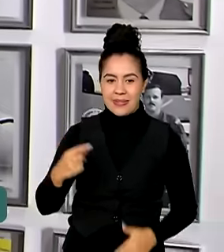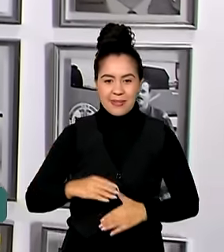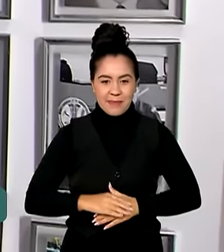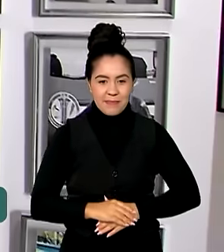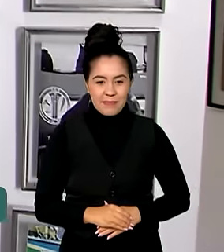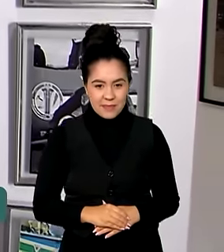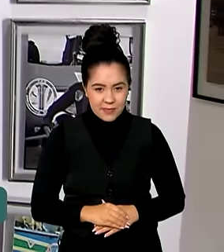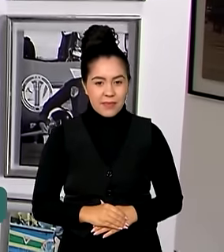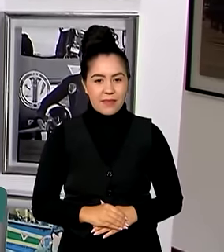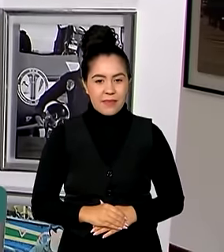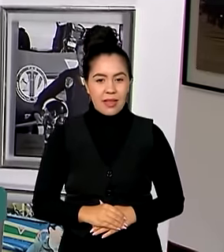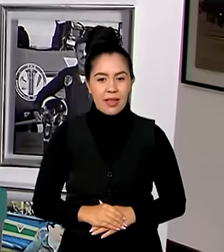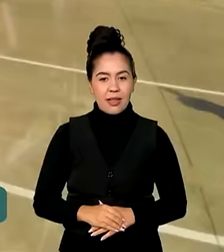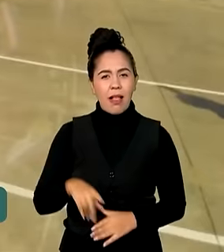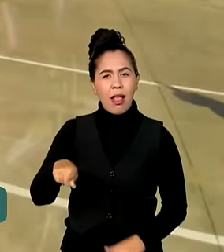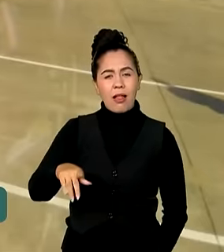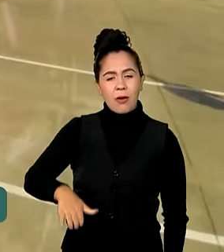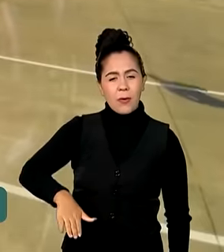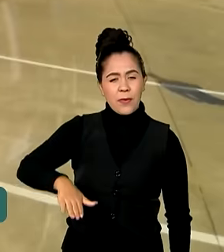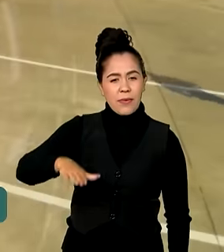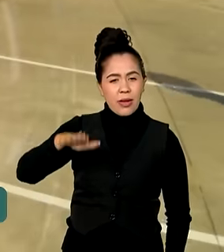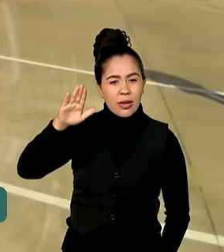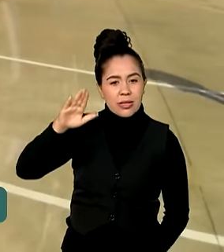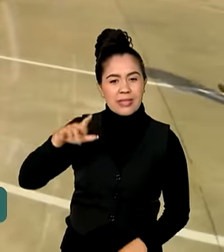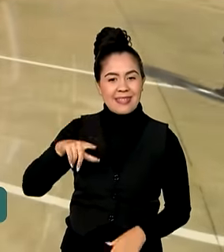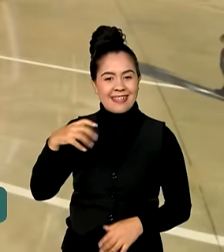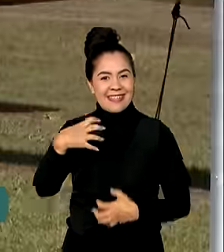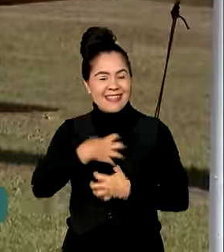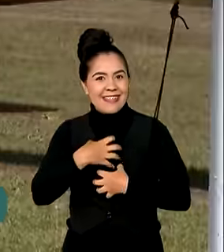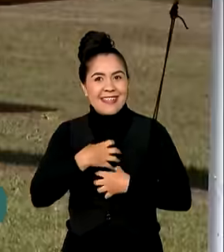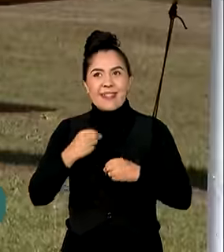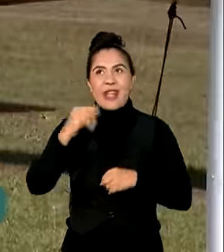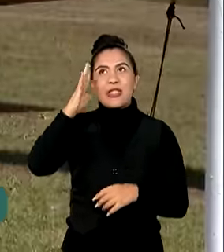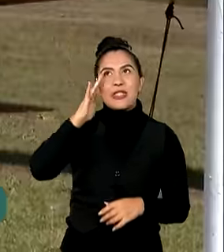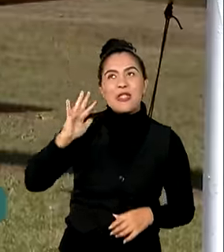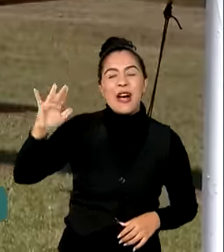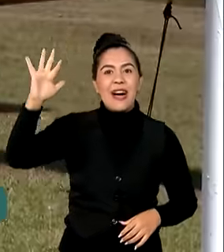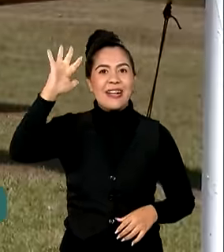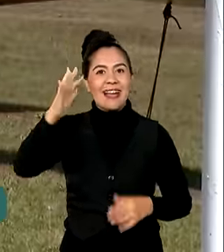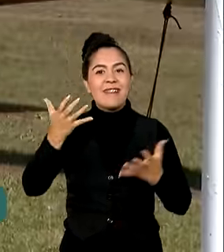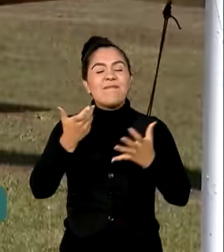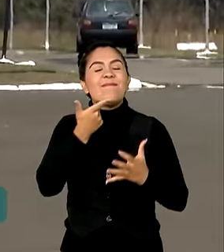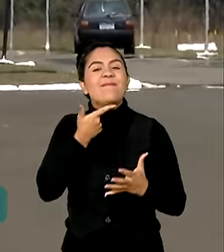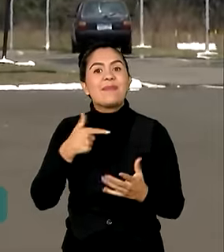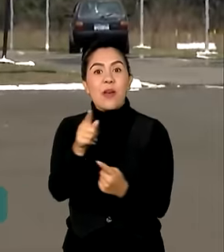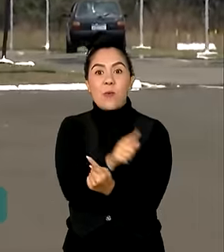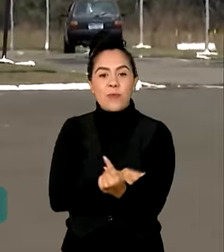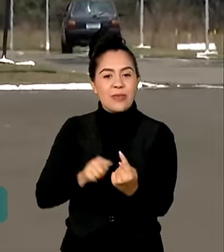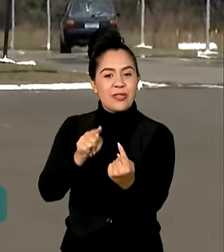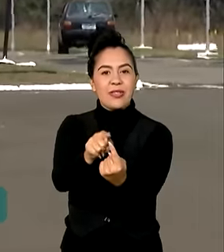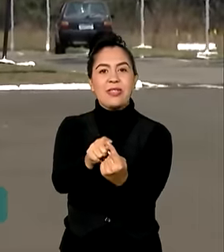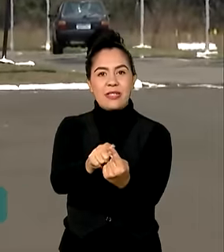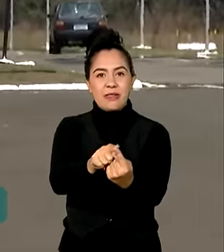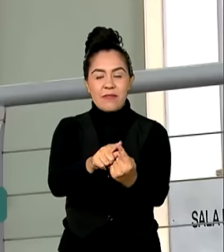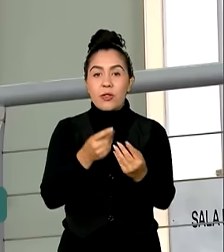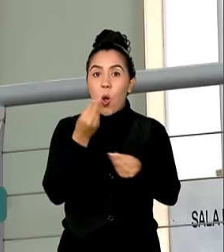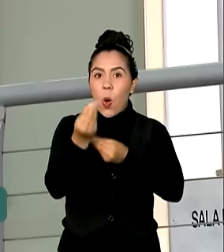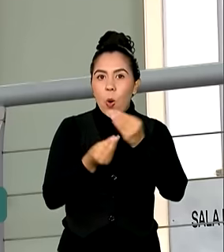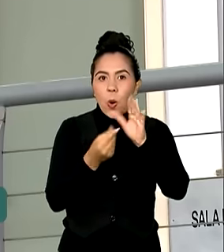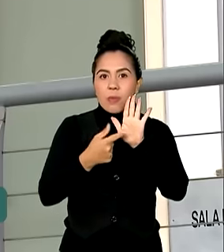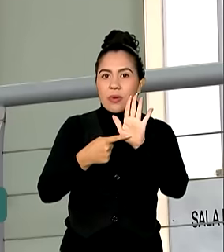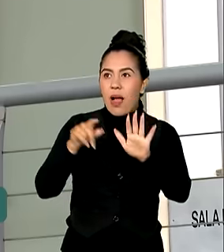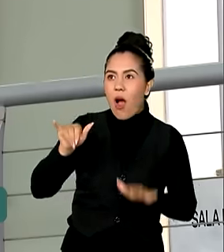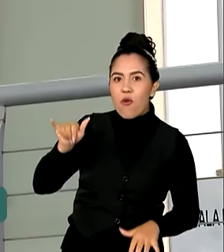E desde que foi criado, fazer vibrar, sonhar, é um dos objetivos do Esquadrão de Demonstração Aérea,